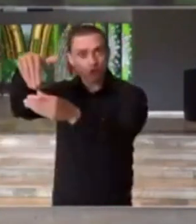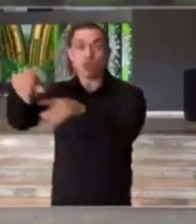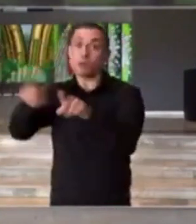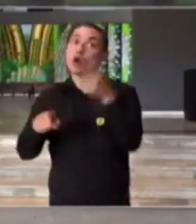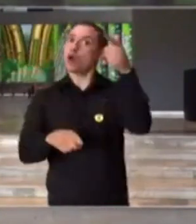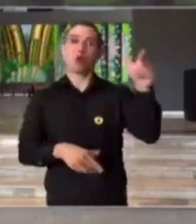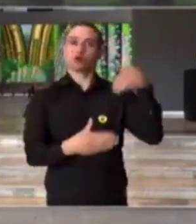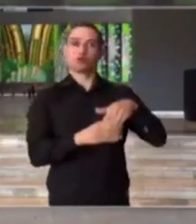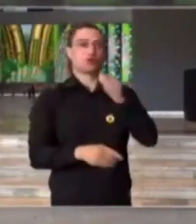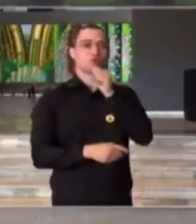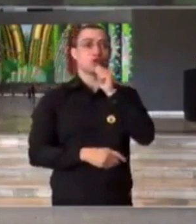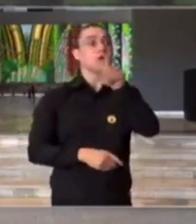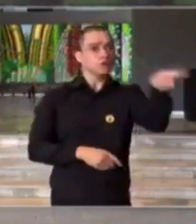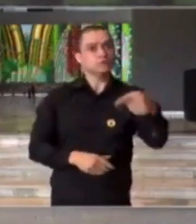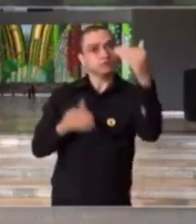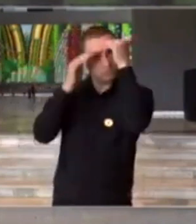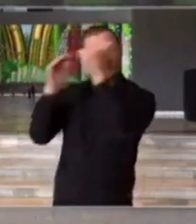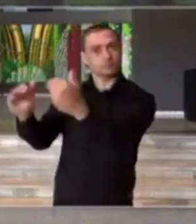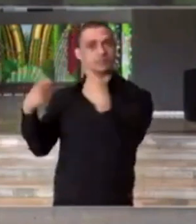elegeram também.